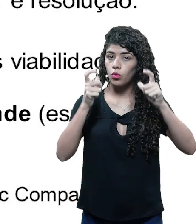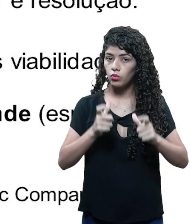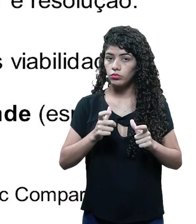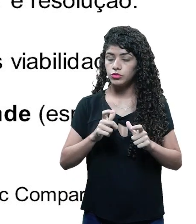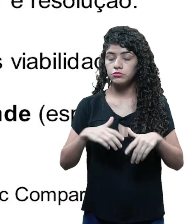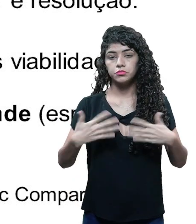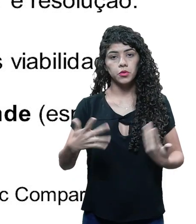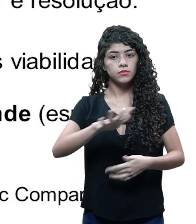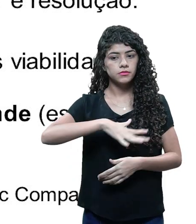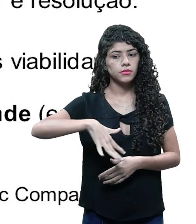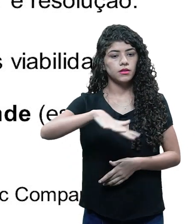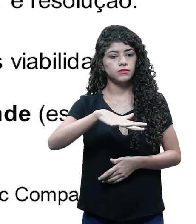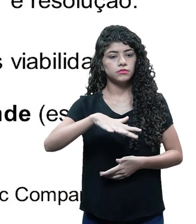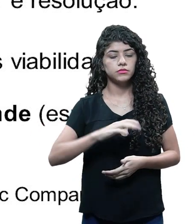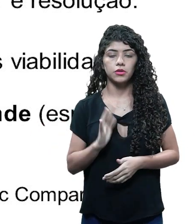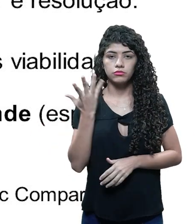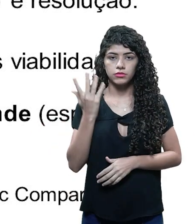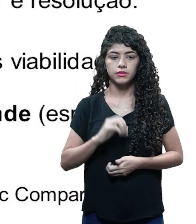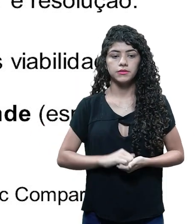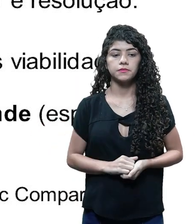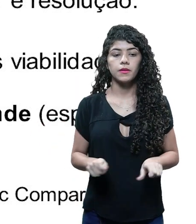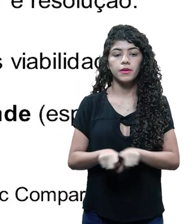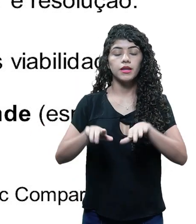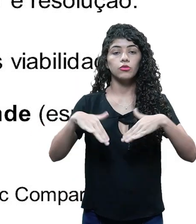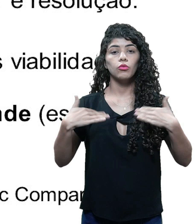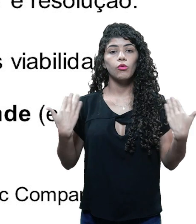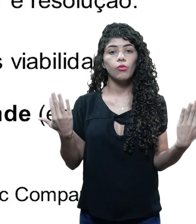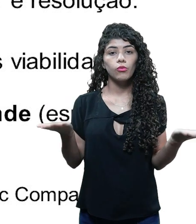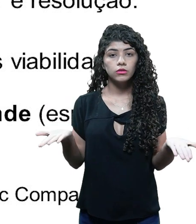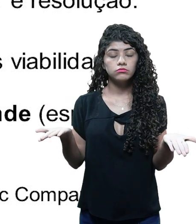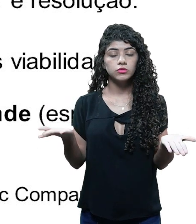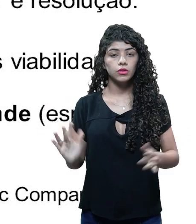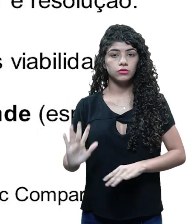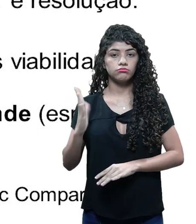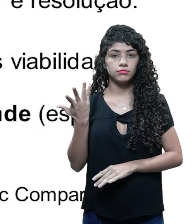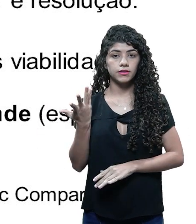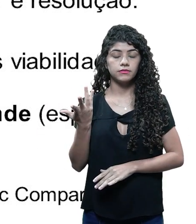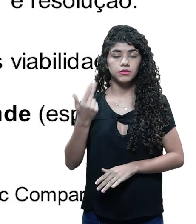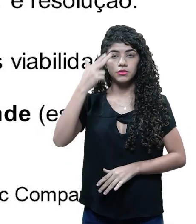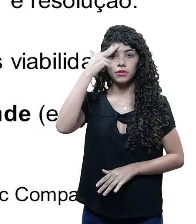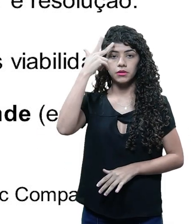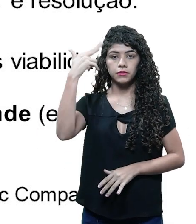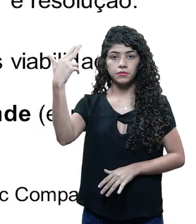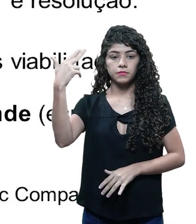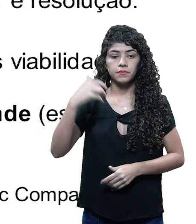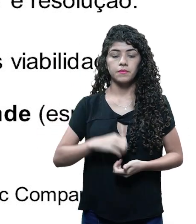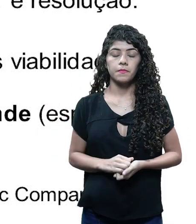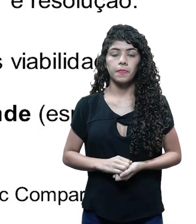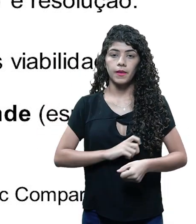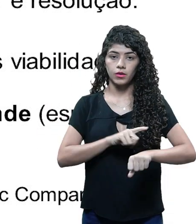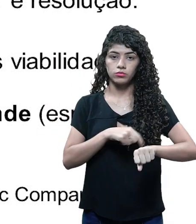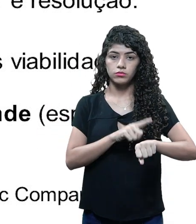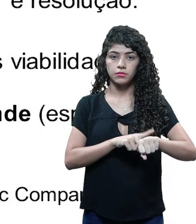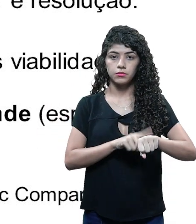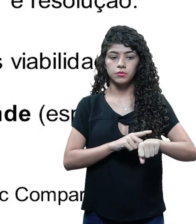onde, ou seja, o espaço da história e quando, quando se passa a história, ou seja, a